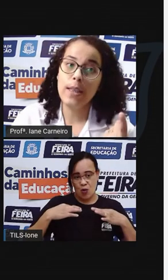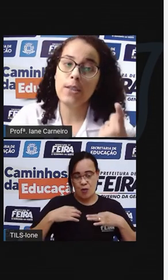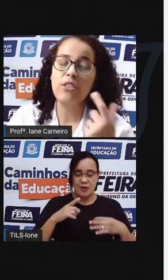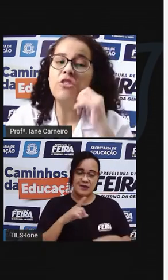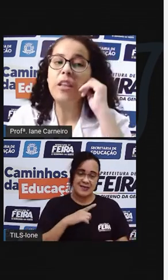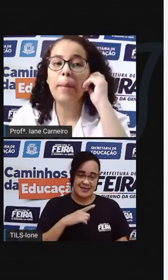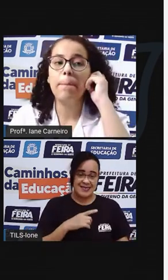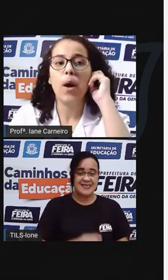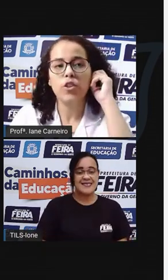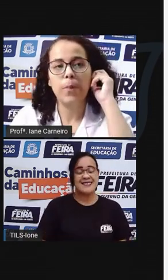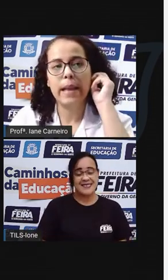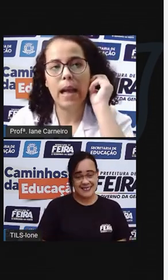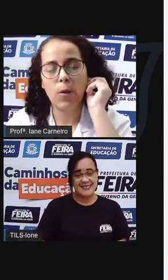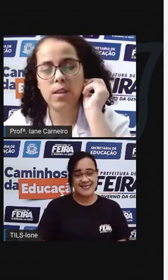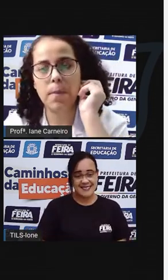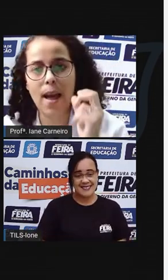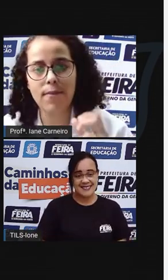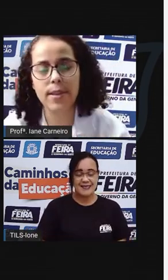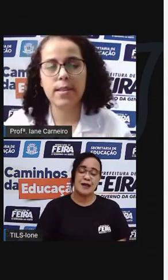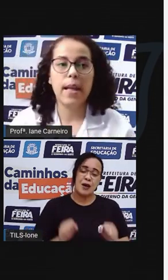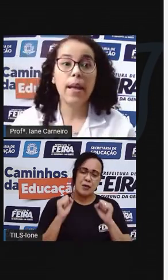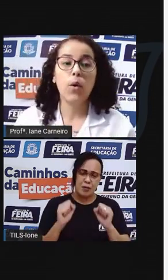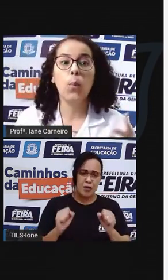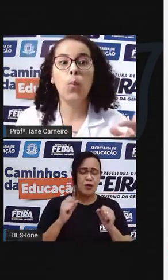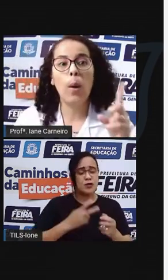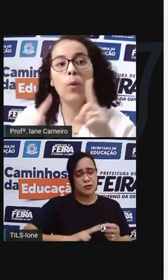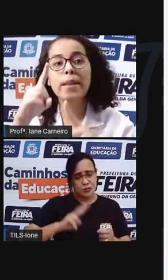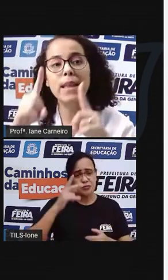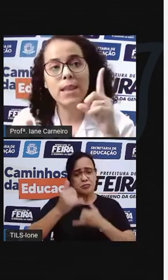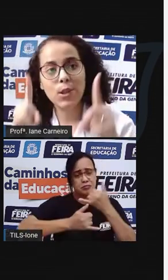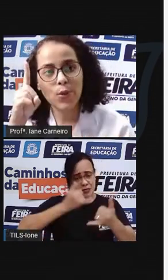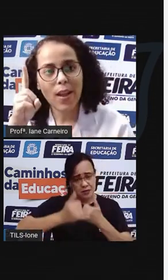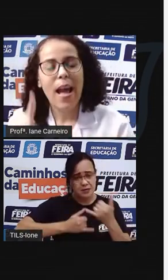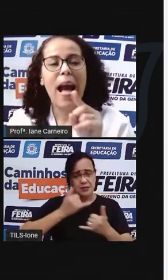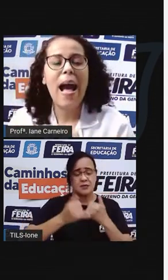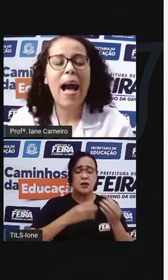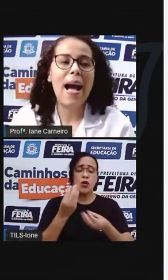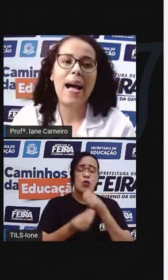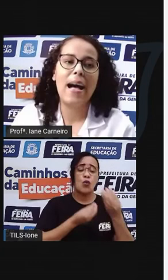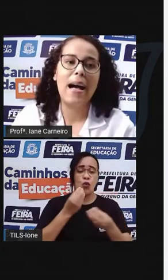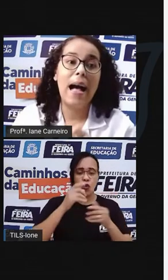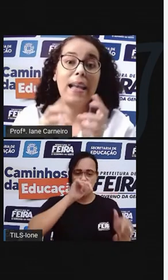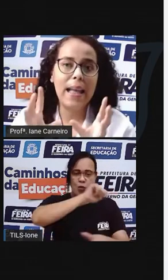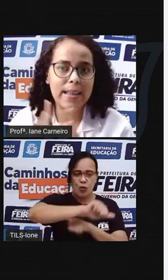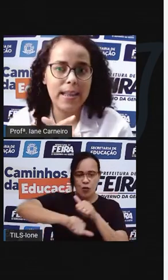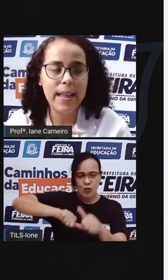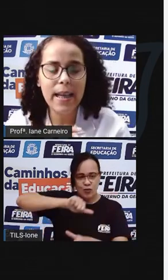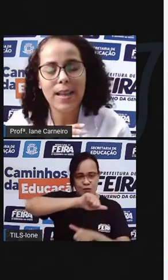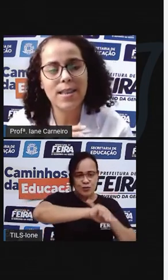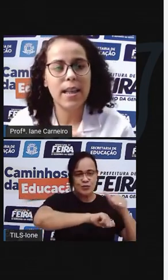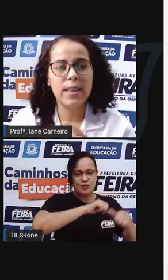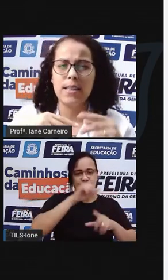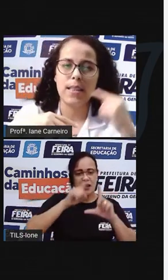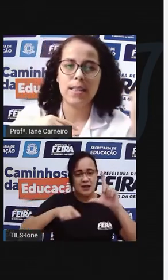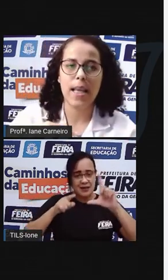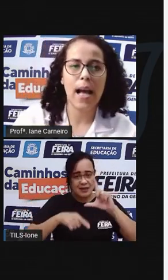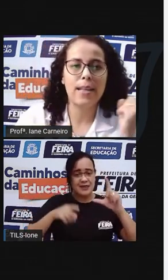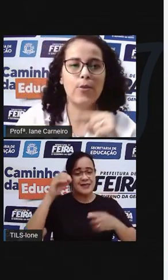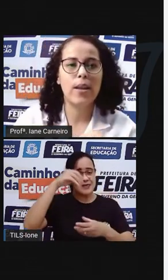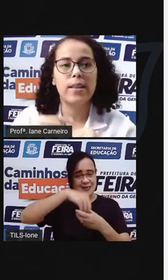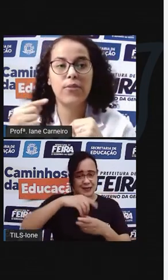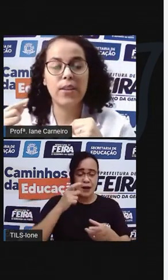Continuando A gente também Pode brincar Com as palavras Né? Mudando A letra Né? As letras